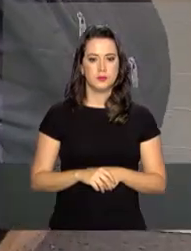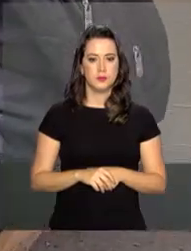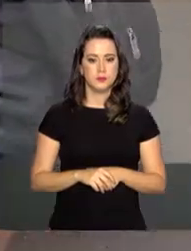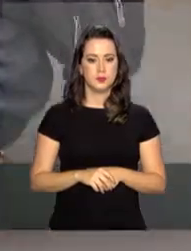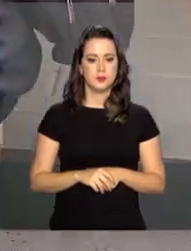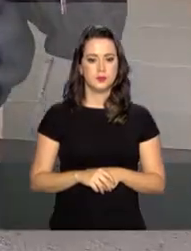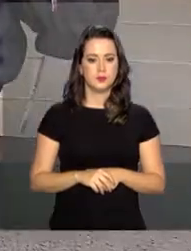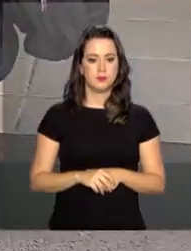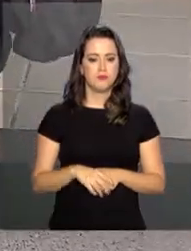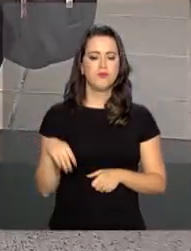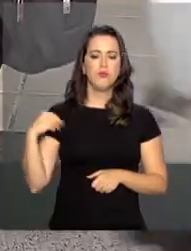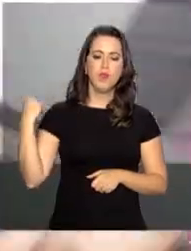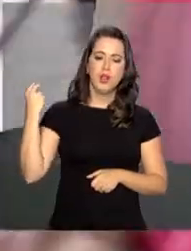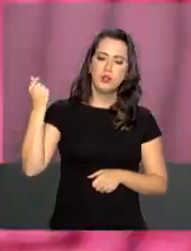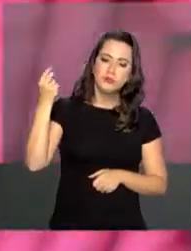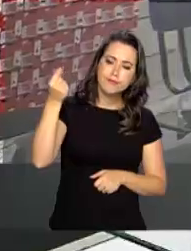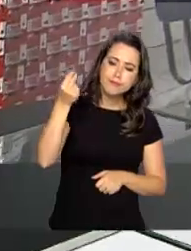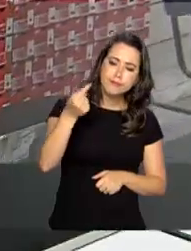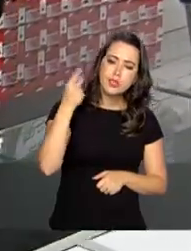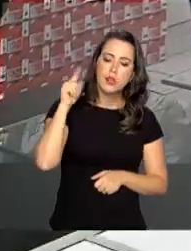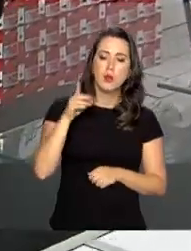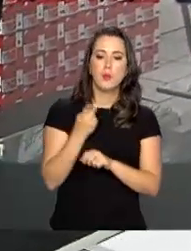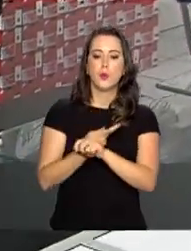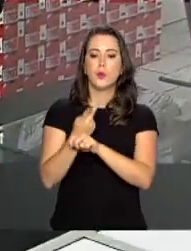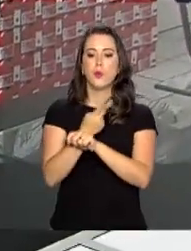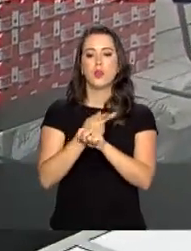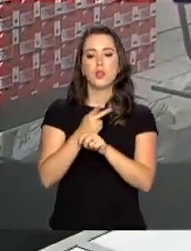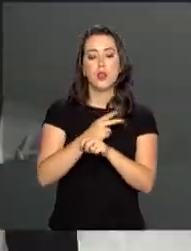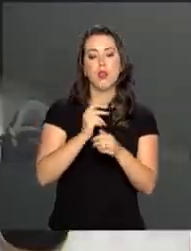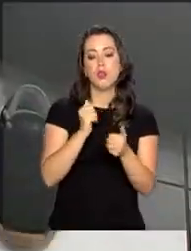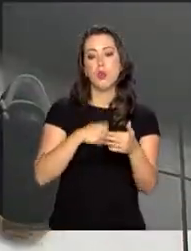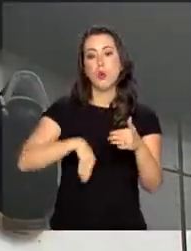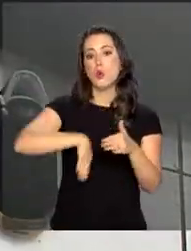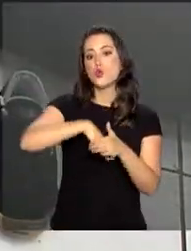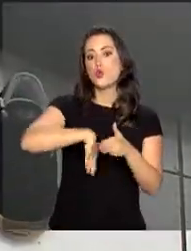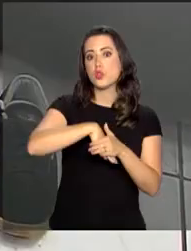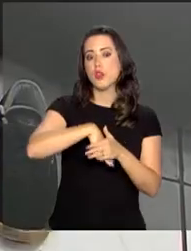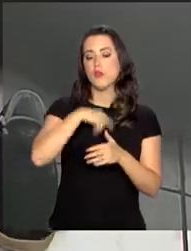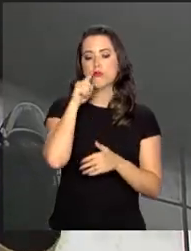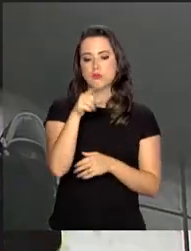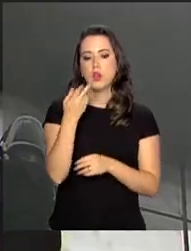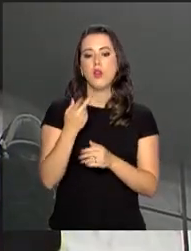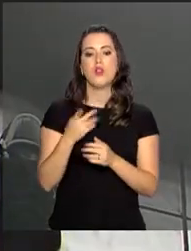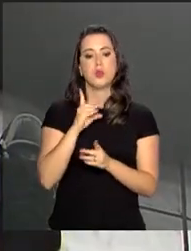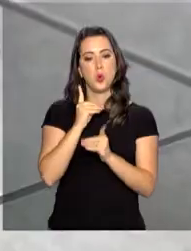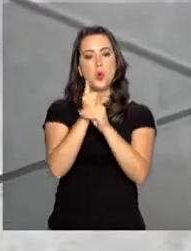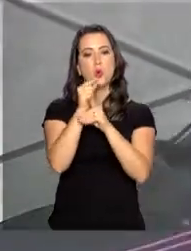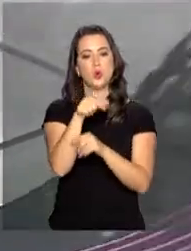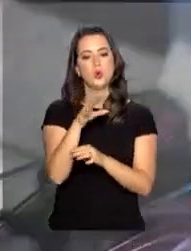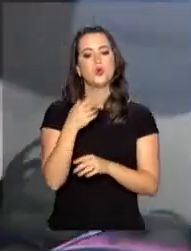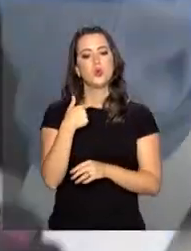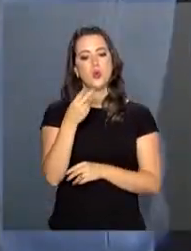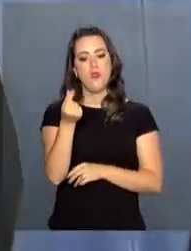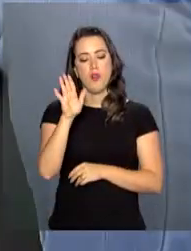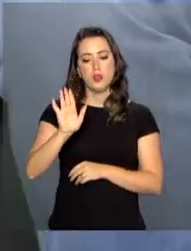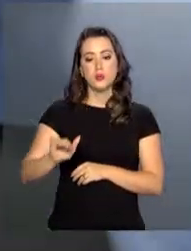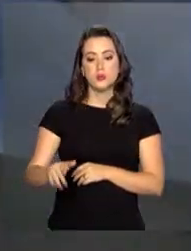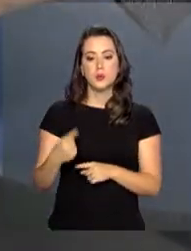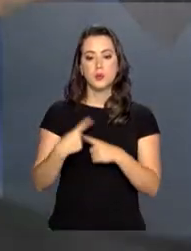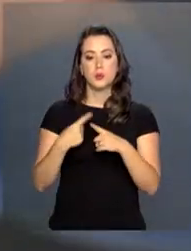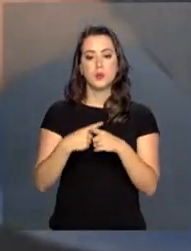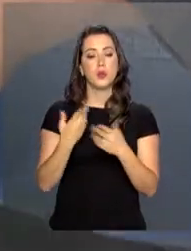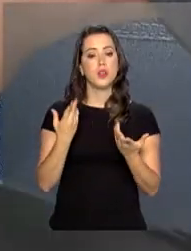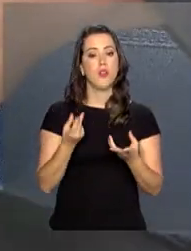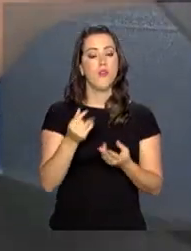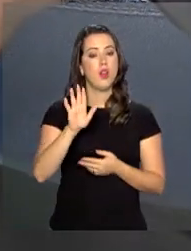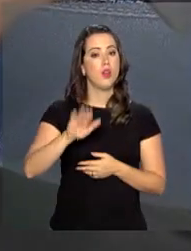Há tempos, Luiz Henrique estava atrás de uma chuteira nova. Conseguiu achar o que procurava e por um preço bem mais em conta, por causa